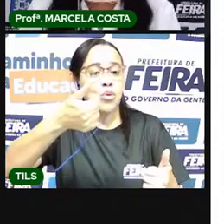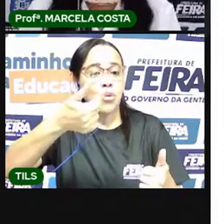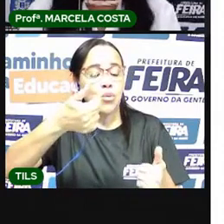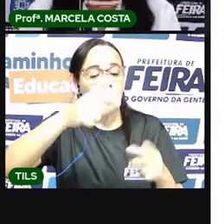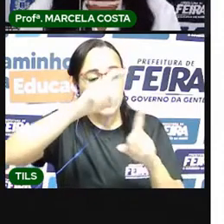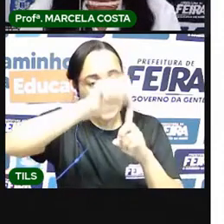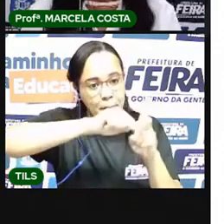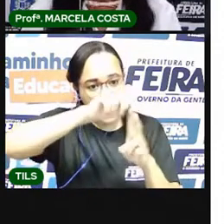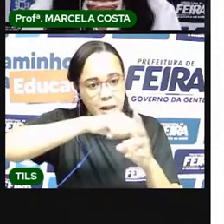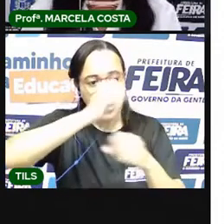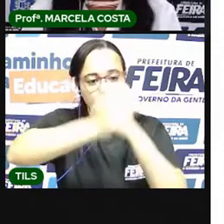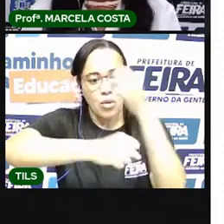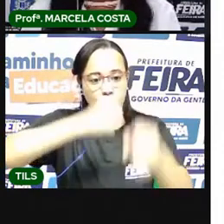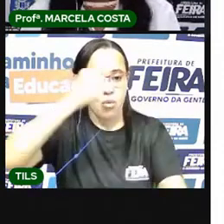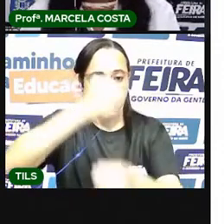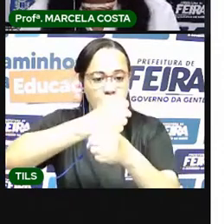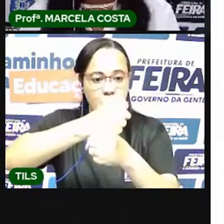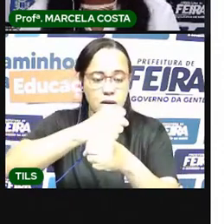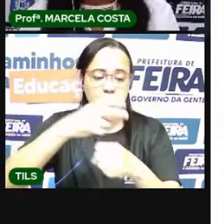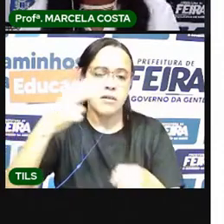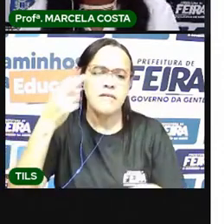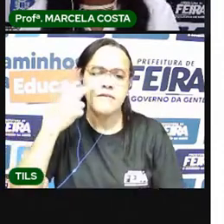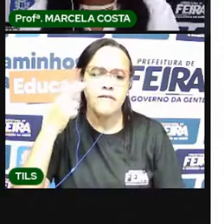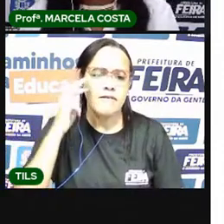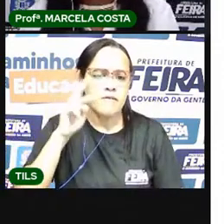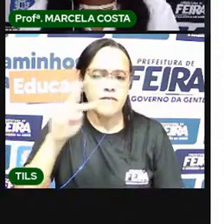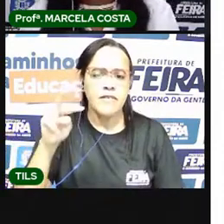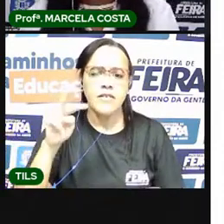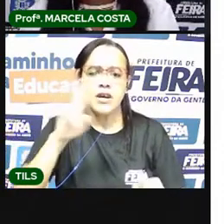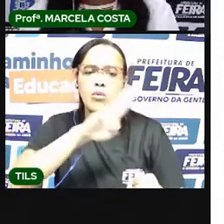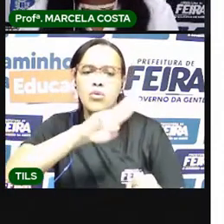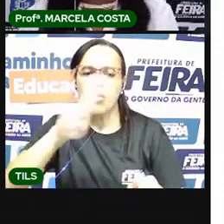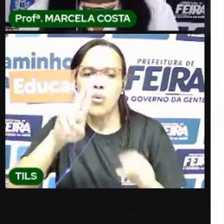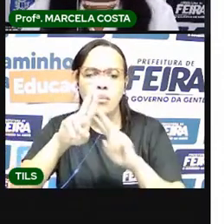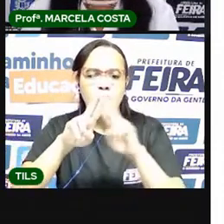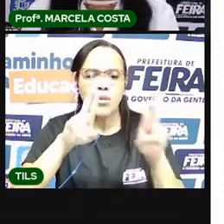ano. Agora vamos ver o nome dos meses do ano.